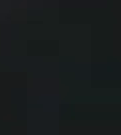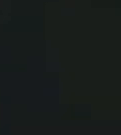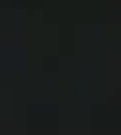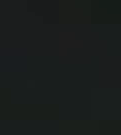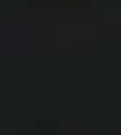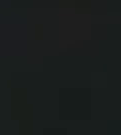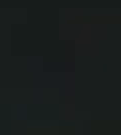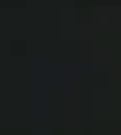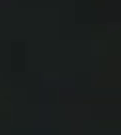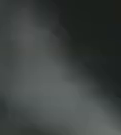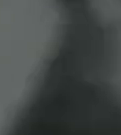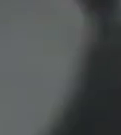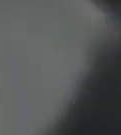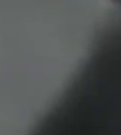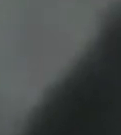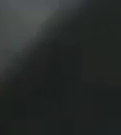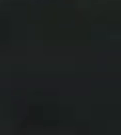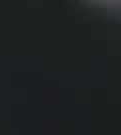Vão nos pé Bicho